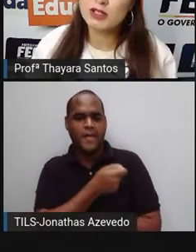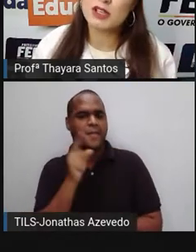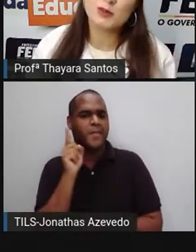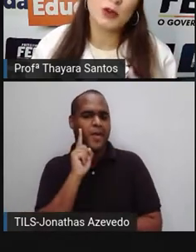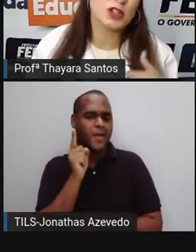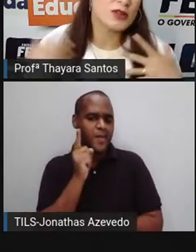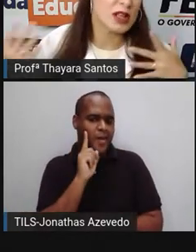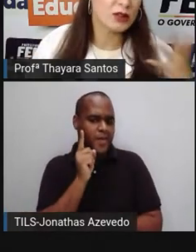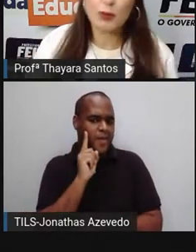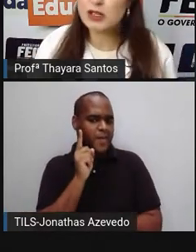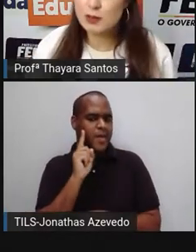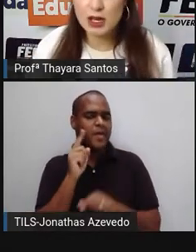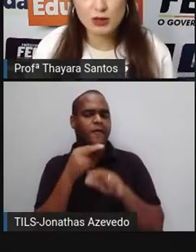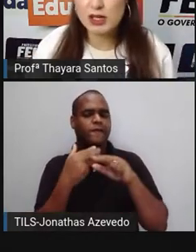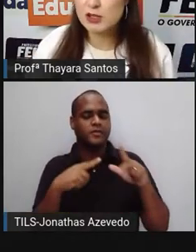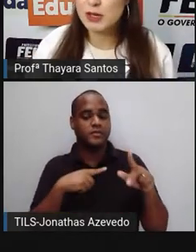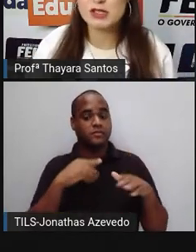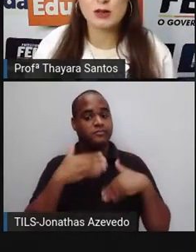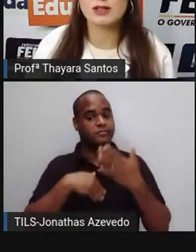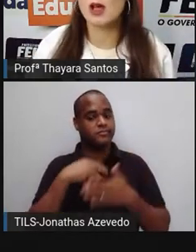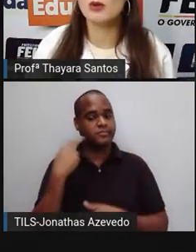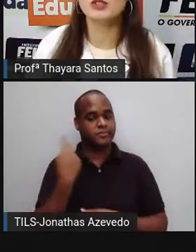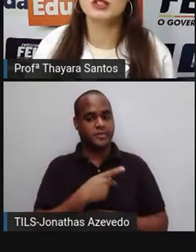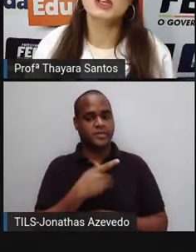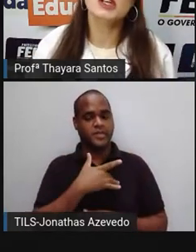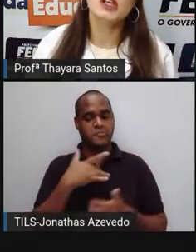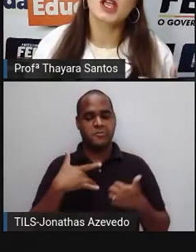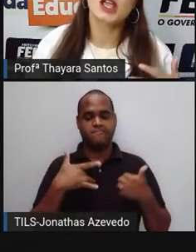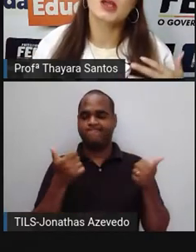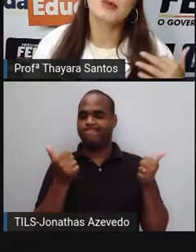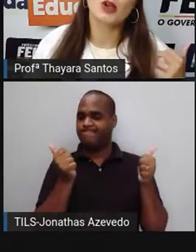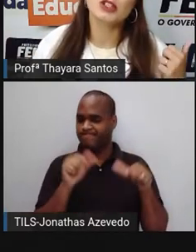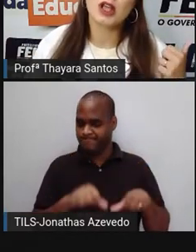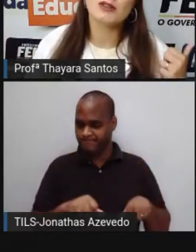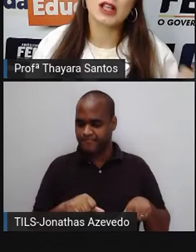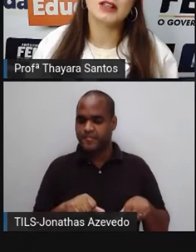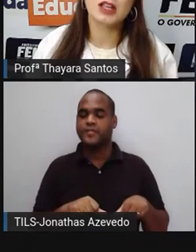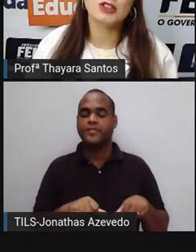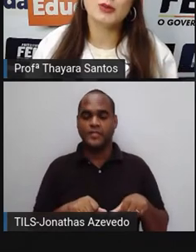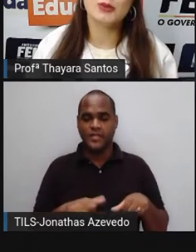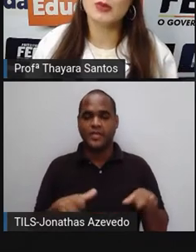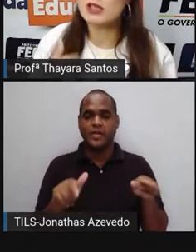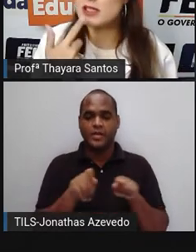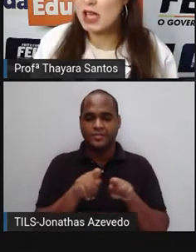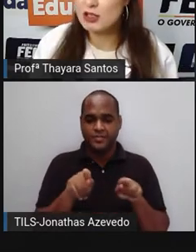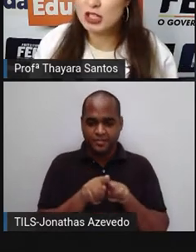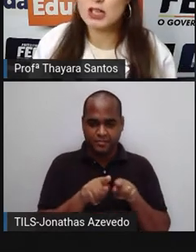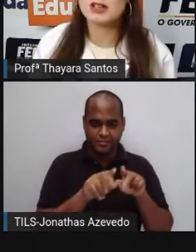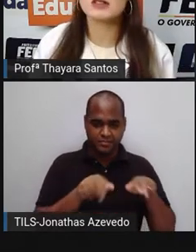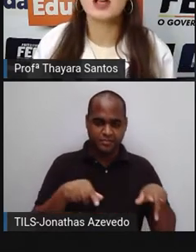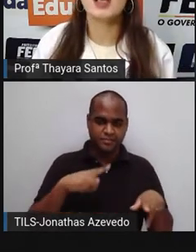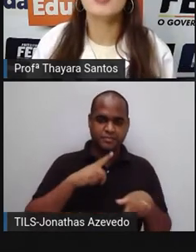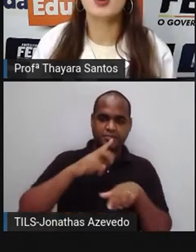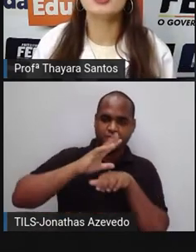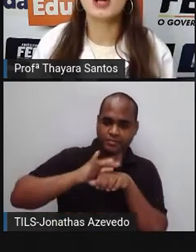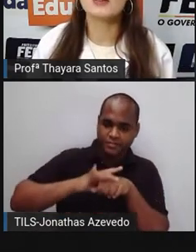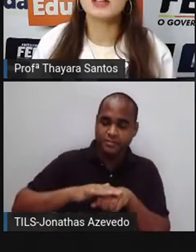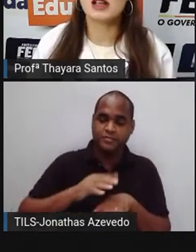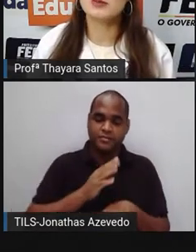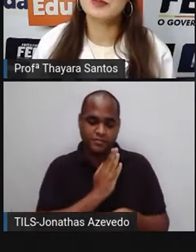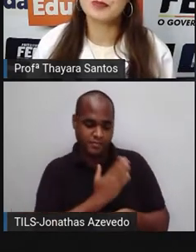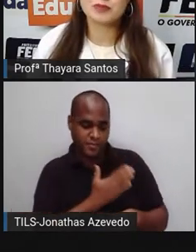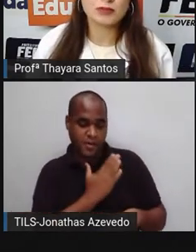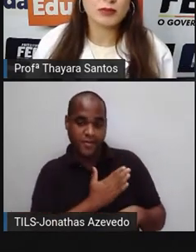de anabolizantes pode causar inúmeros prejuízos para a nossa saúde. Pode causar desde doenças cardíacas, pode